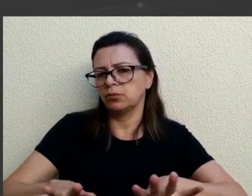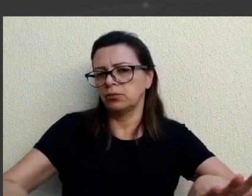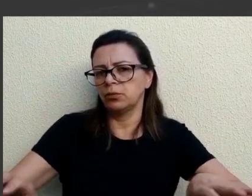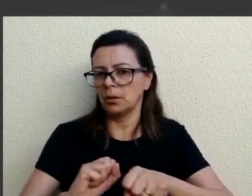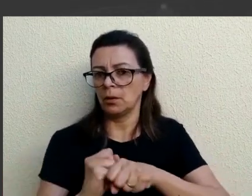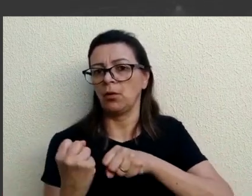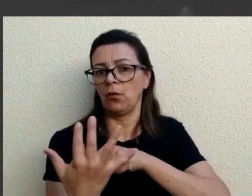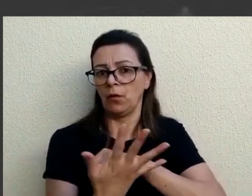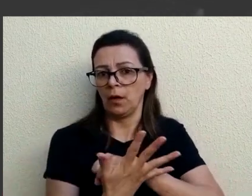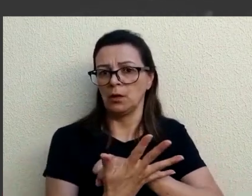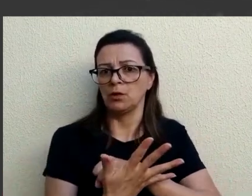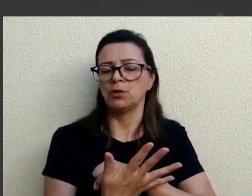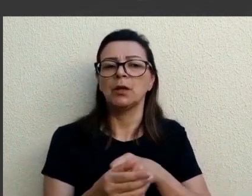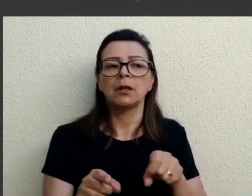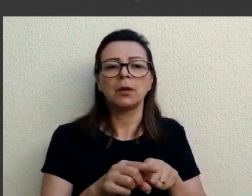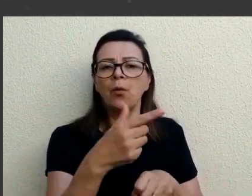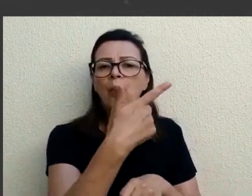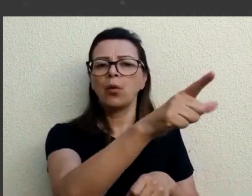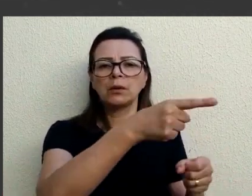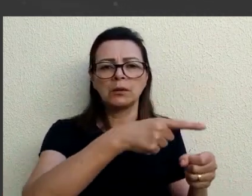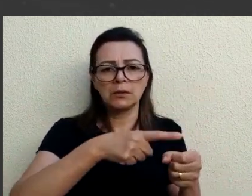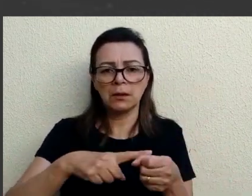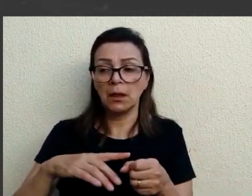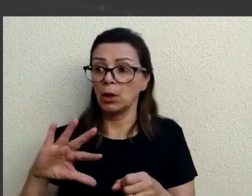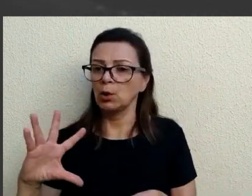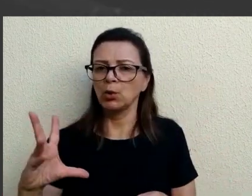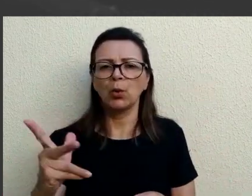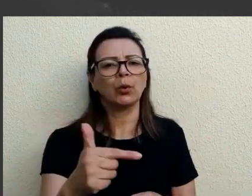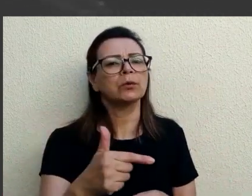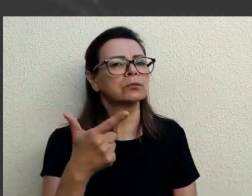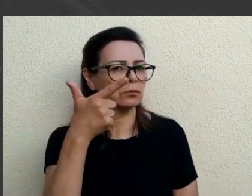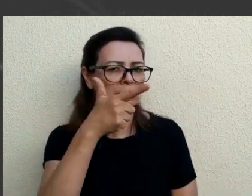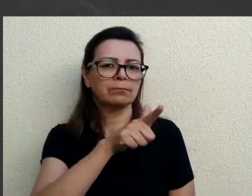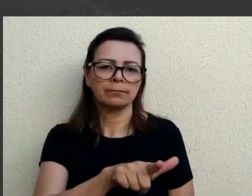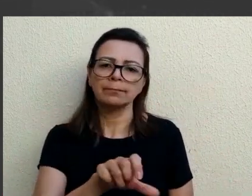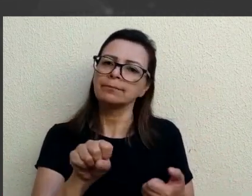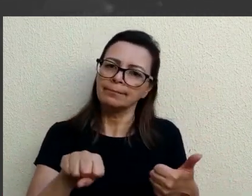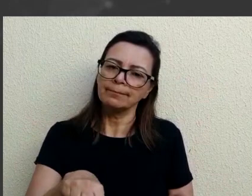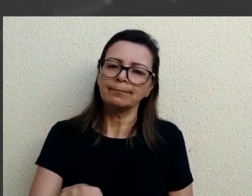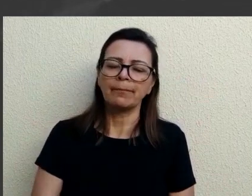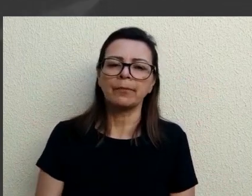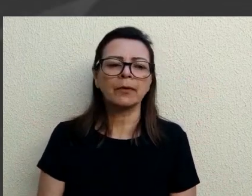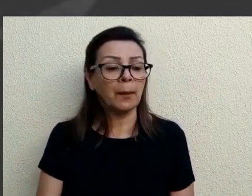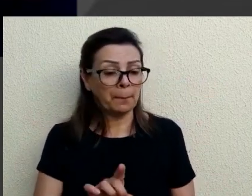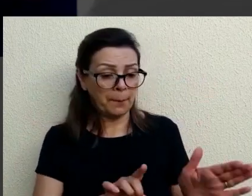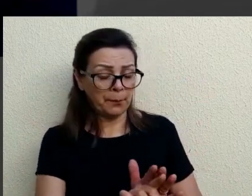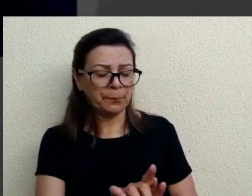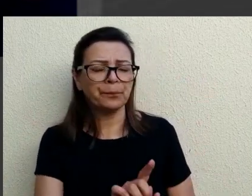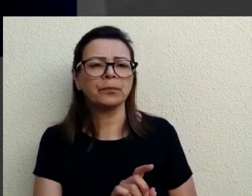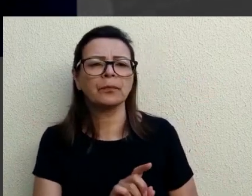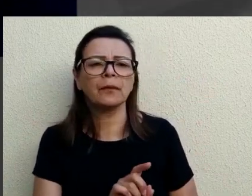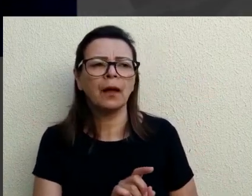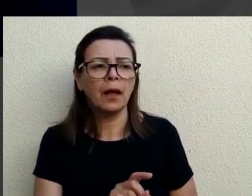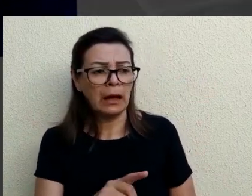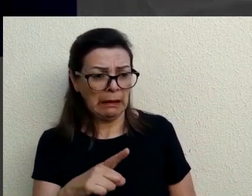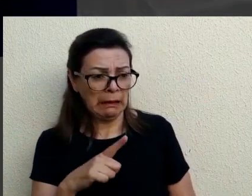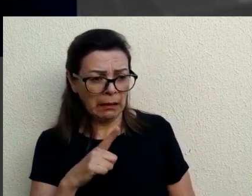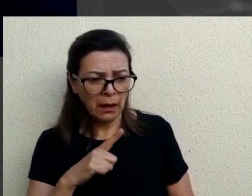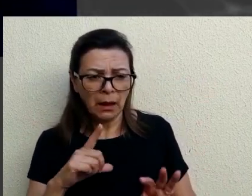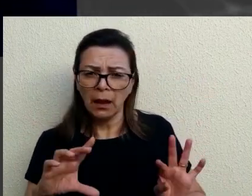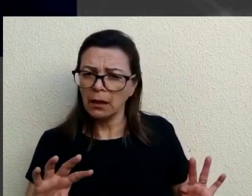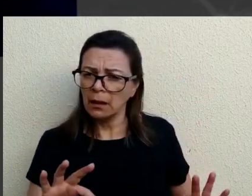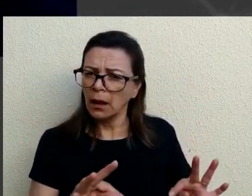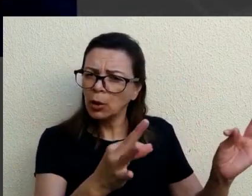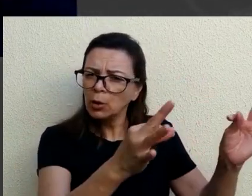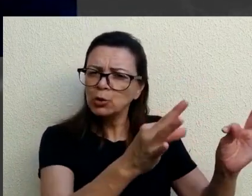isso vai ser expandido para outras cidades também, e eu acho que ganha todo mundo, e é isso. Ou seja, a gente tem